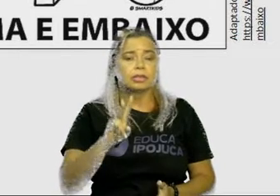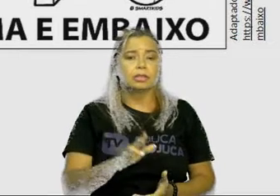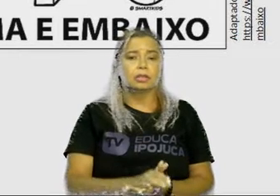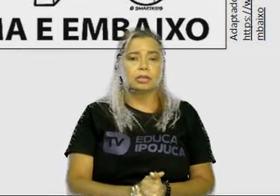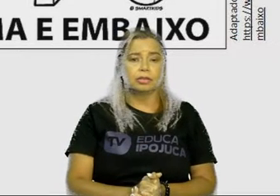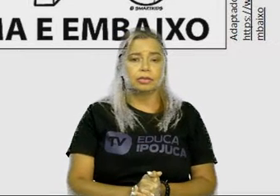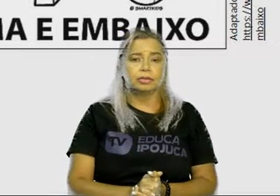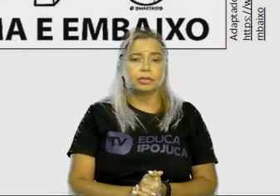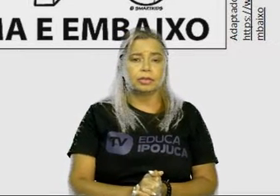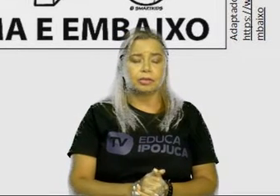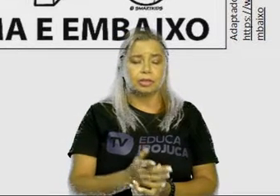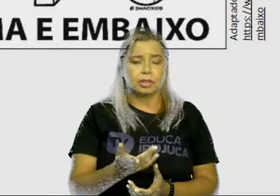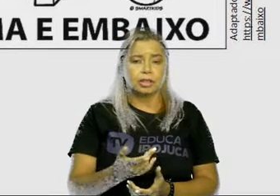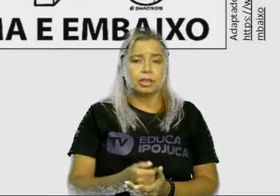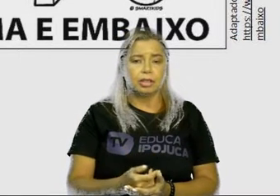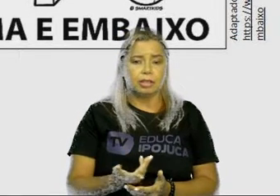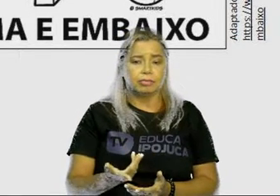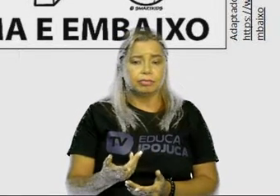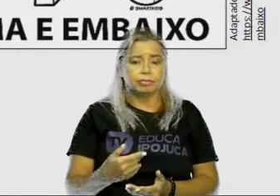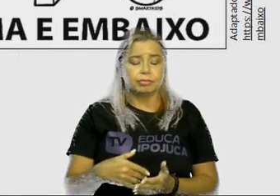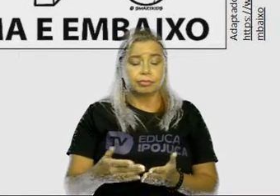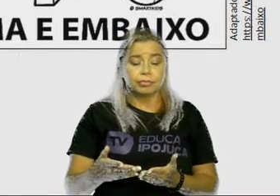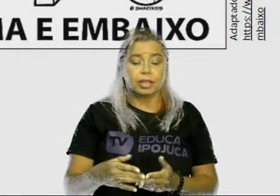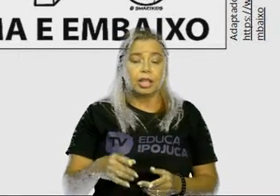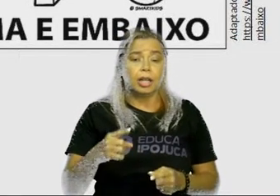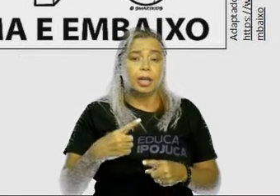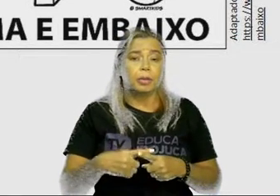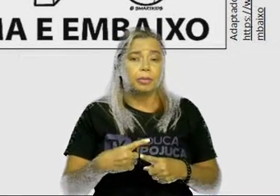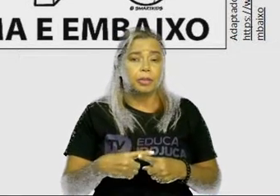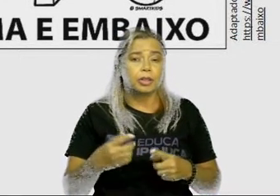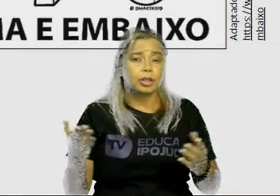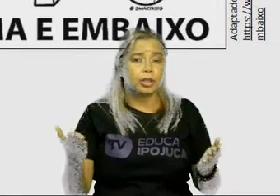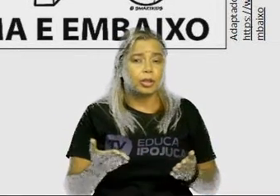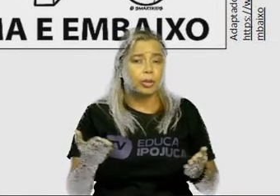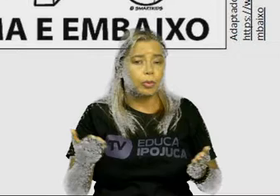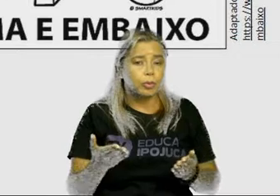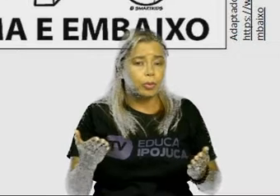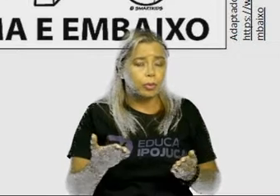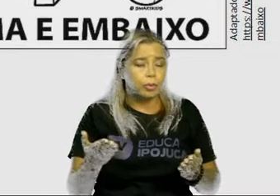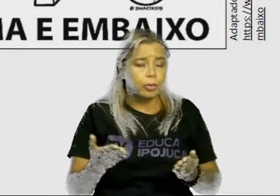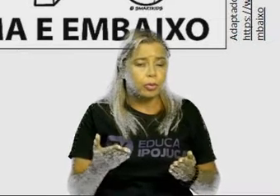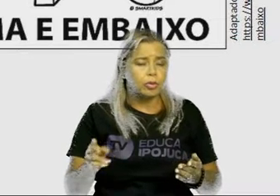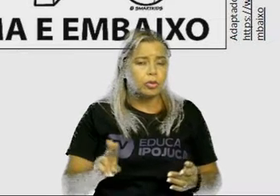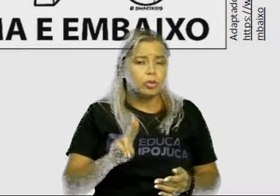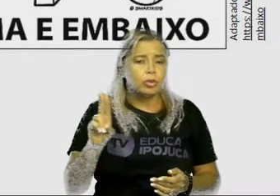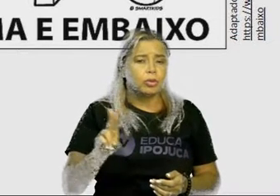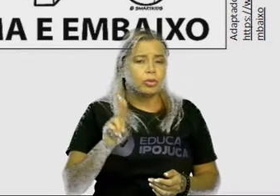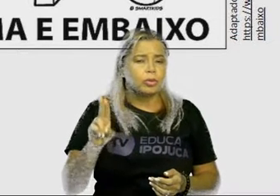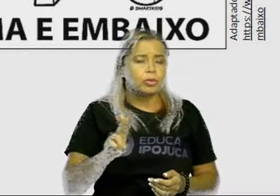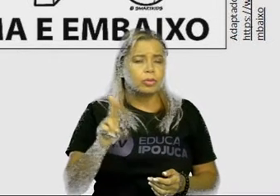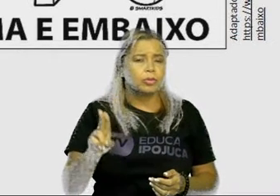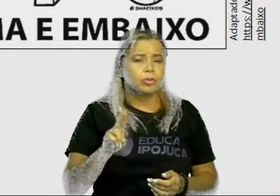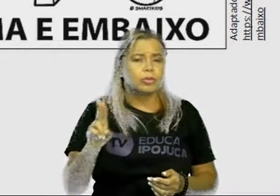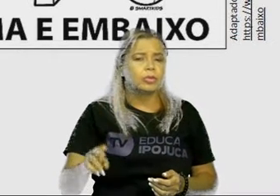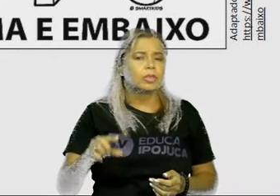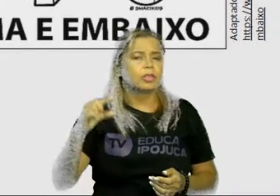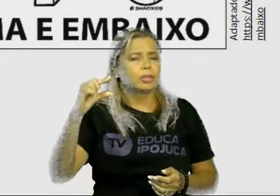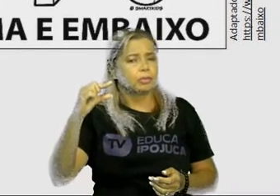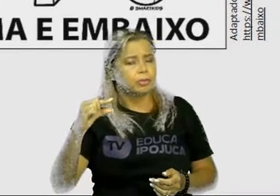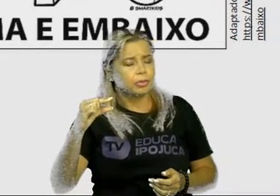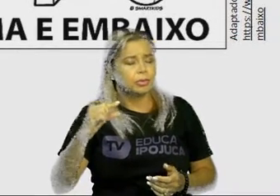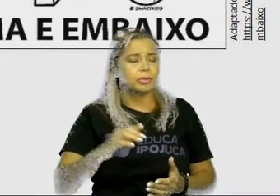Apesar que está um pouco antigo, hoje o pessoal usa muito mais atualizado, para ligar, para receber